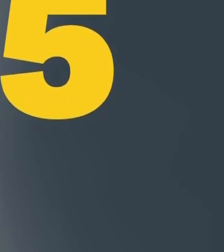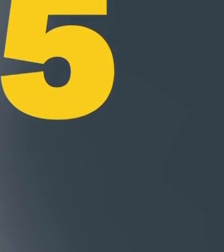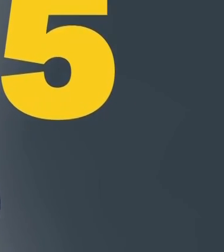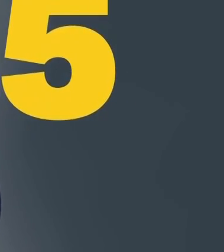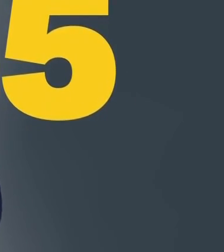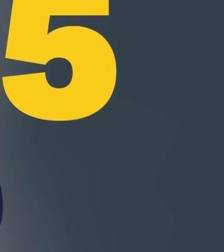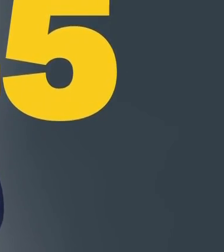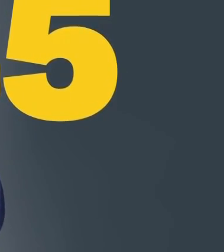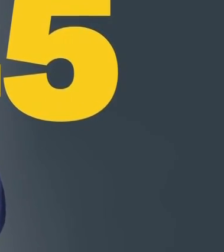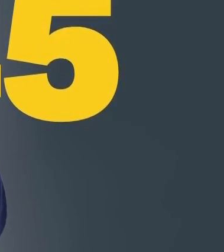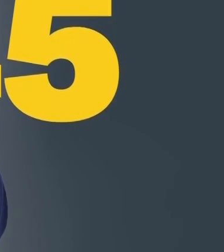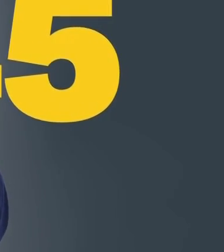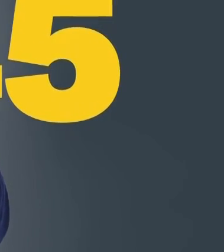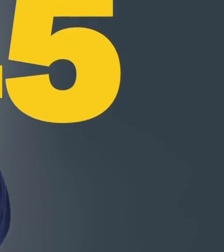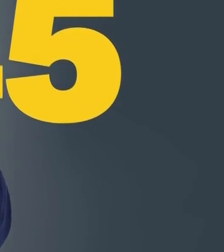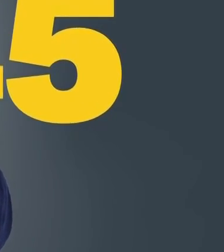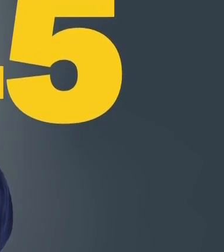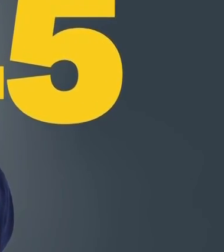Juntos e com fé em Deus.